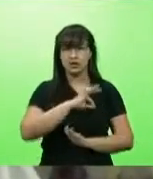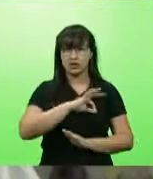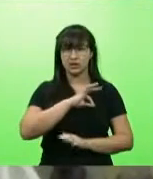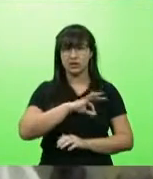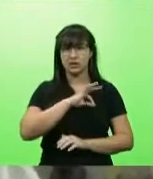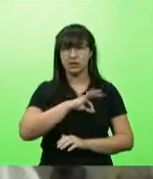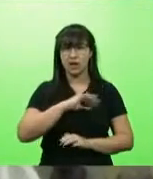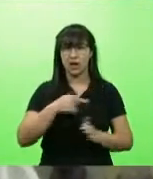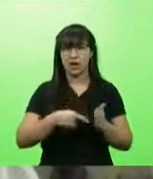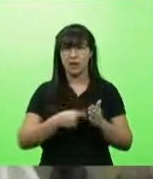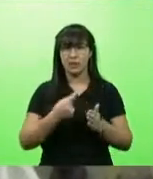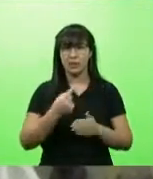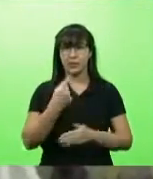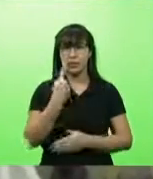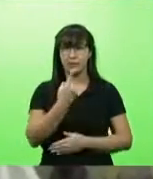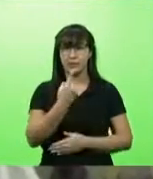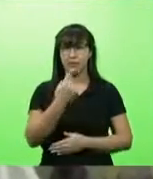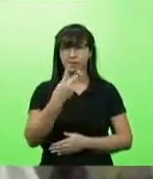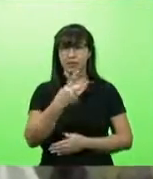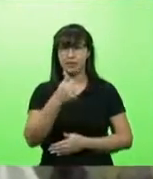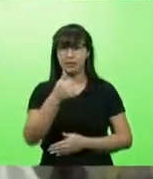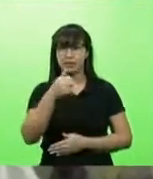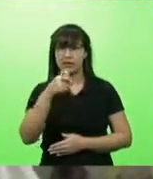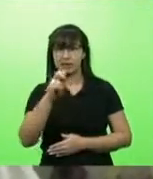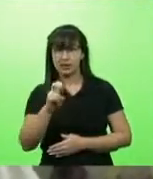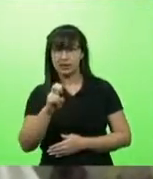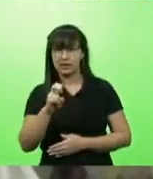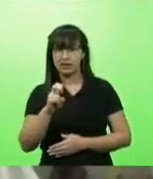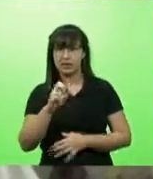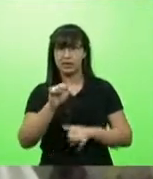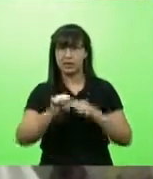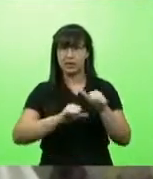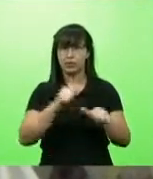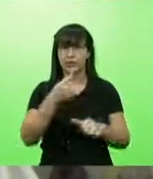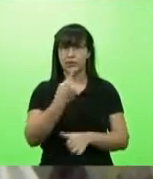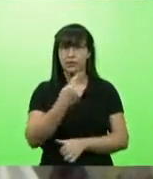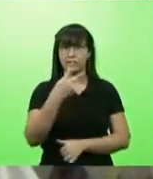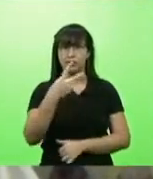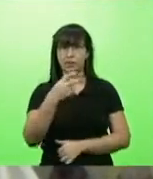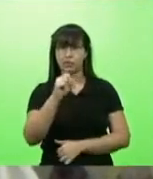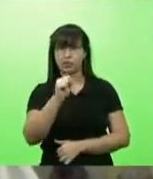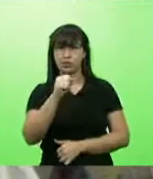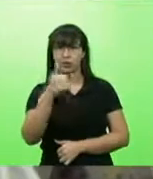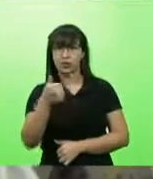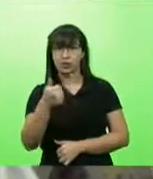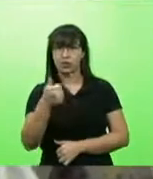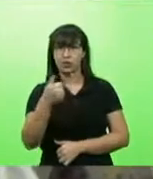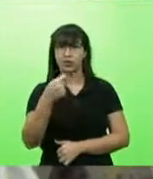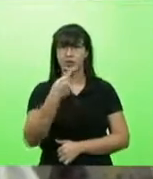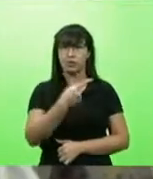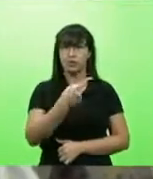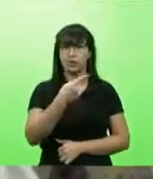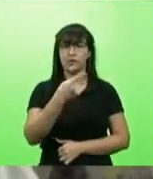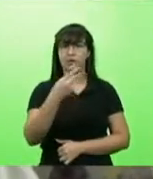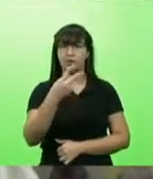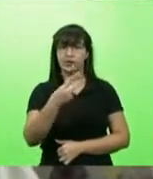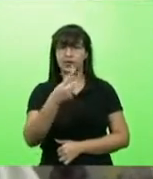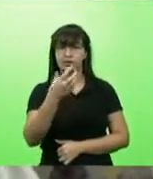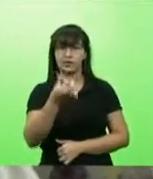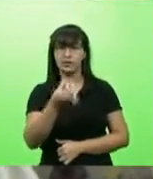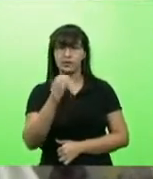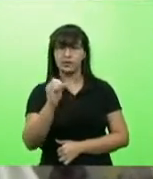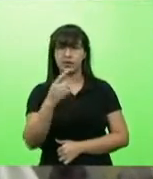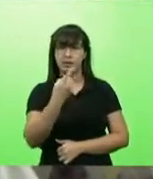primeira faixa de 1.215 para 1.281, a segunda faixa de 1.260 para 1.329,